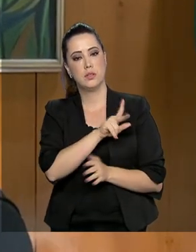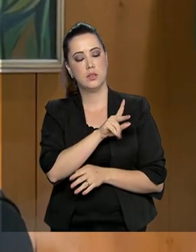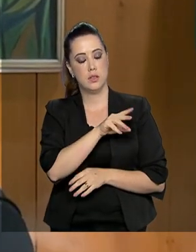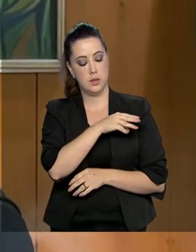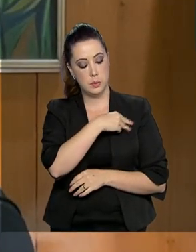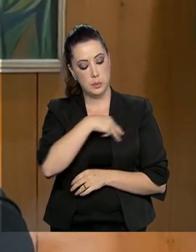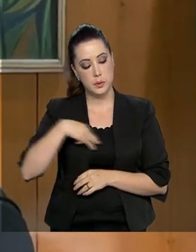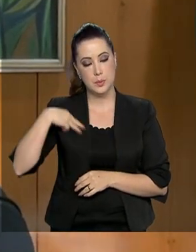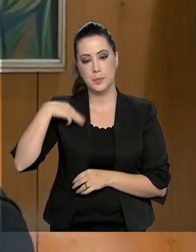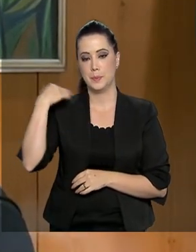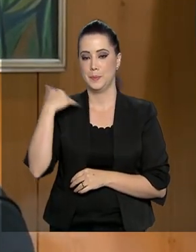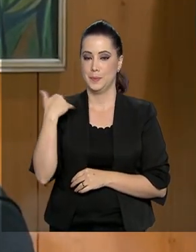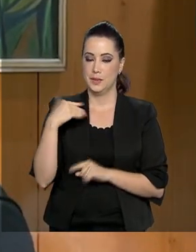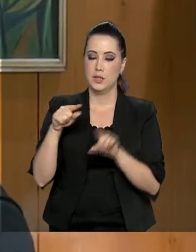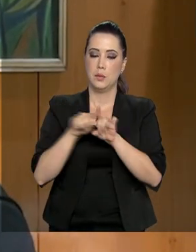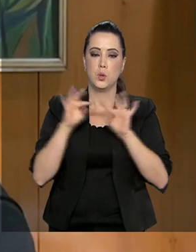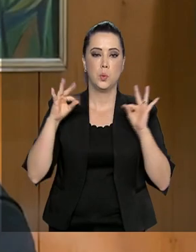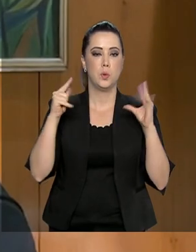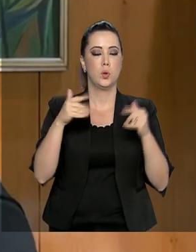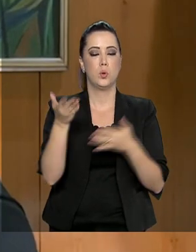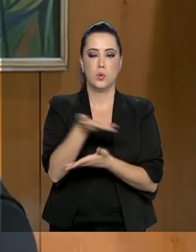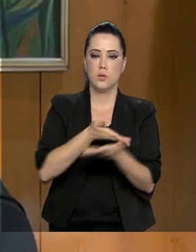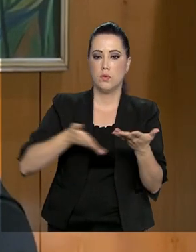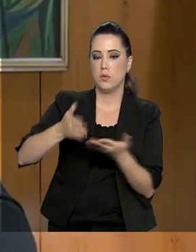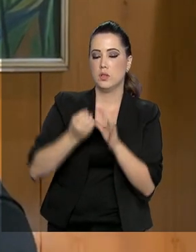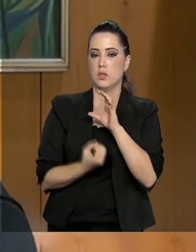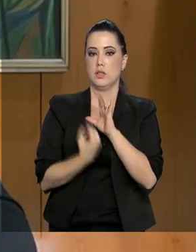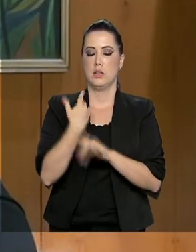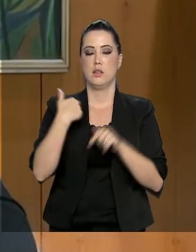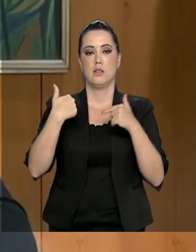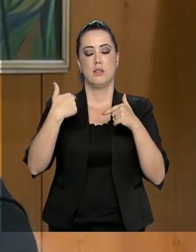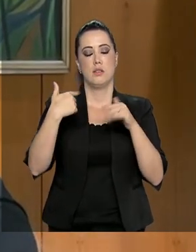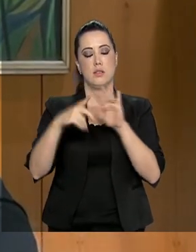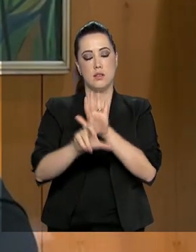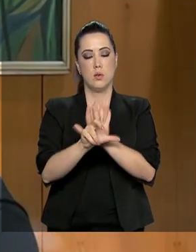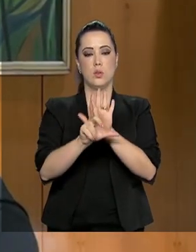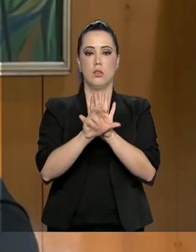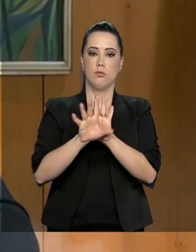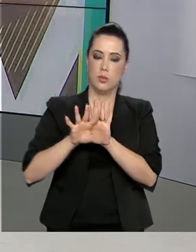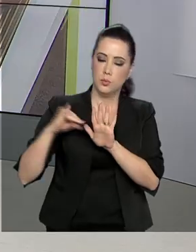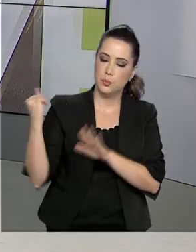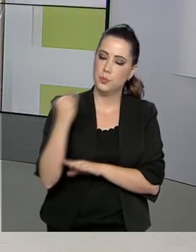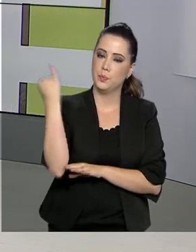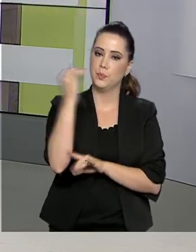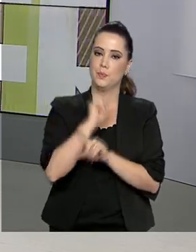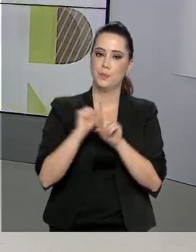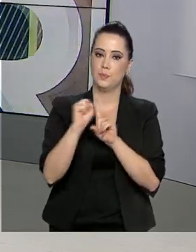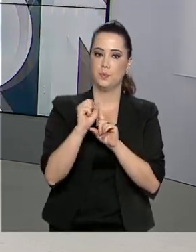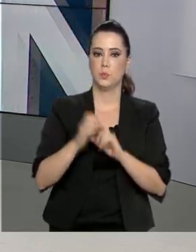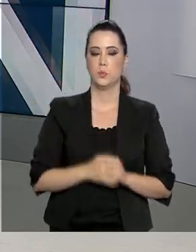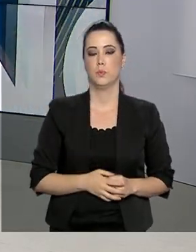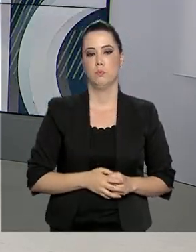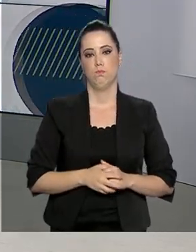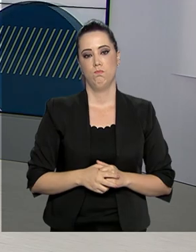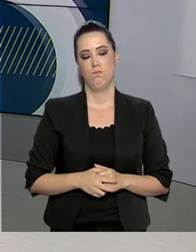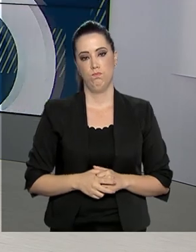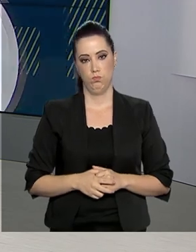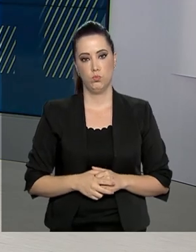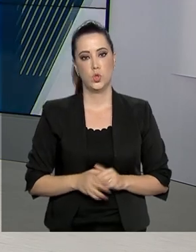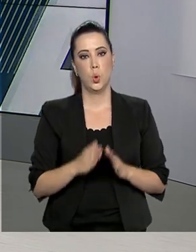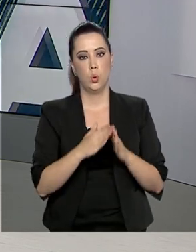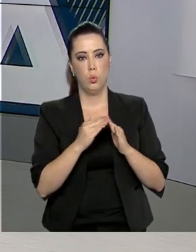aqueles que estiverem envolvidos na criação dessa lei com seu enorme alcance social. O pedido de